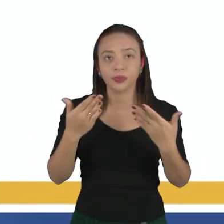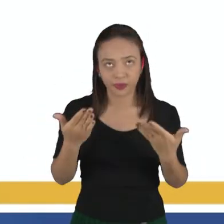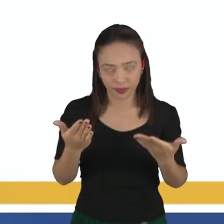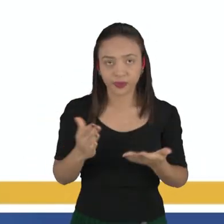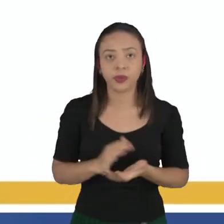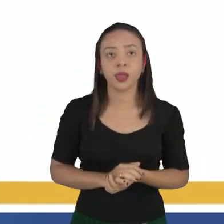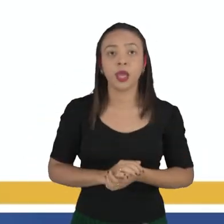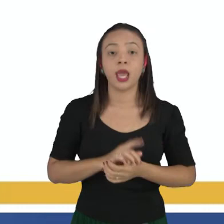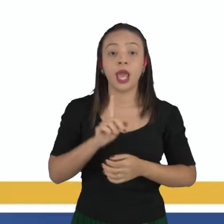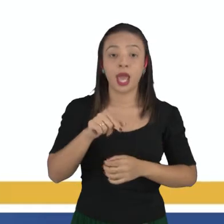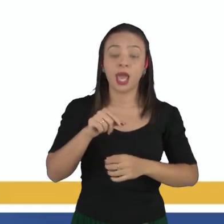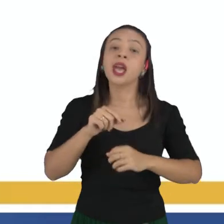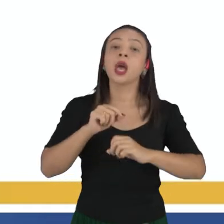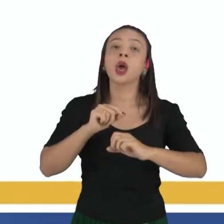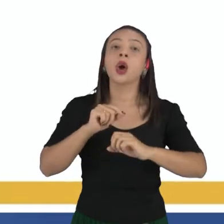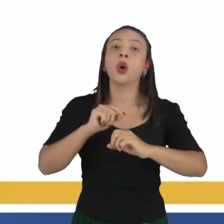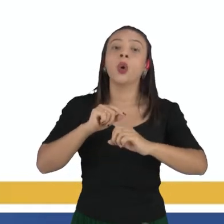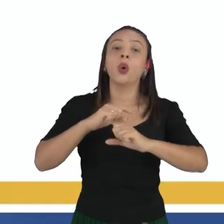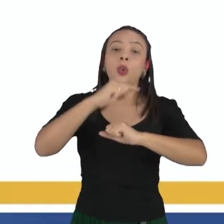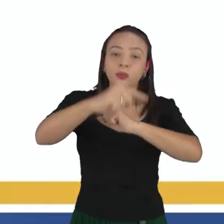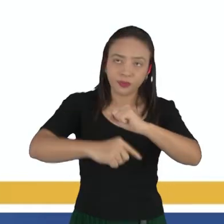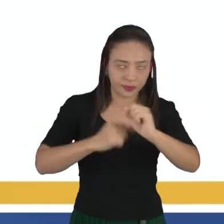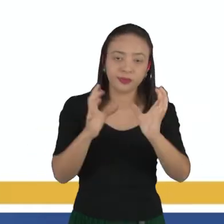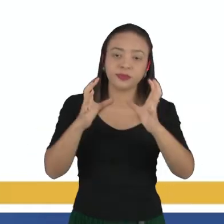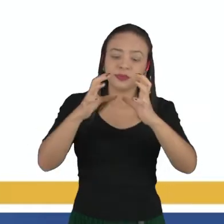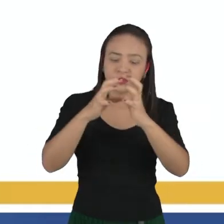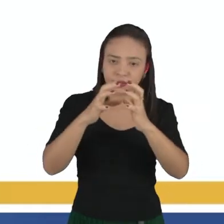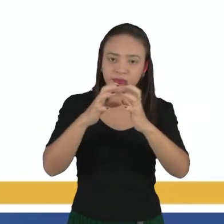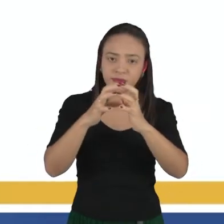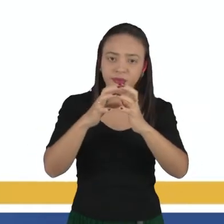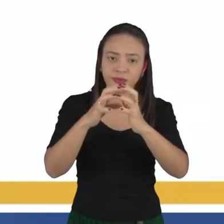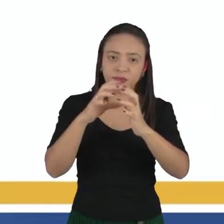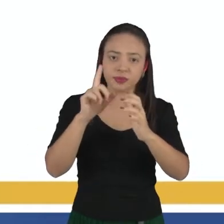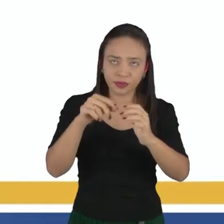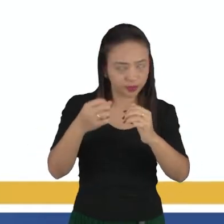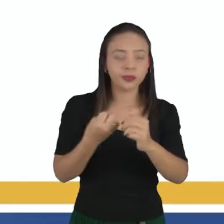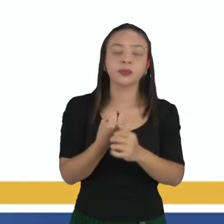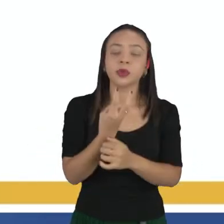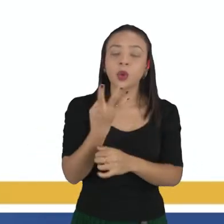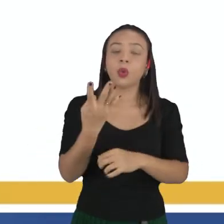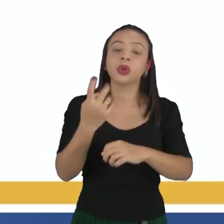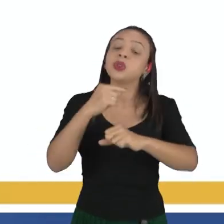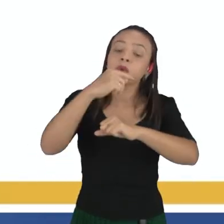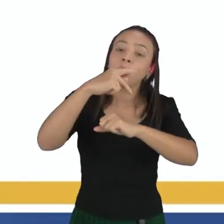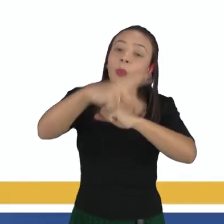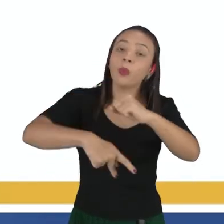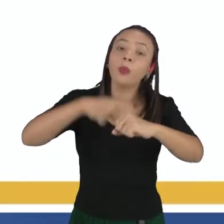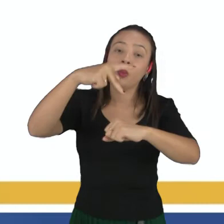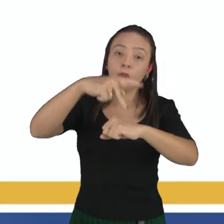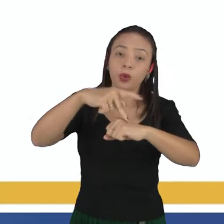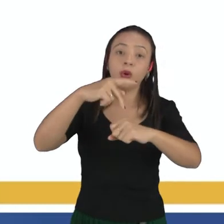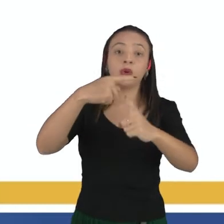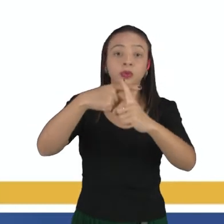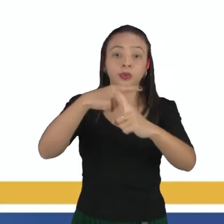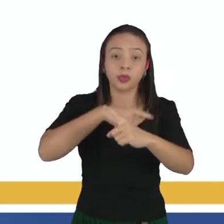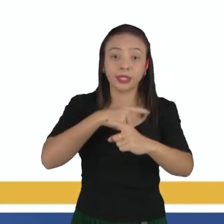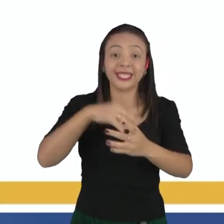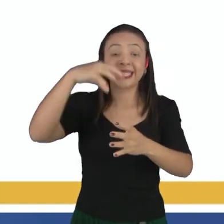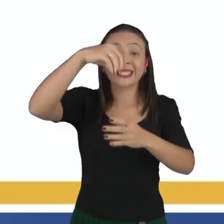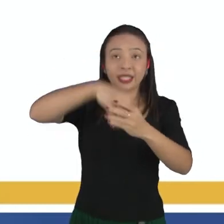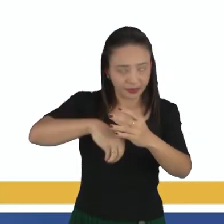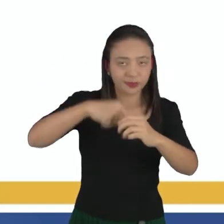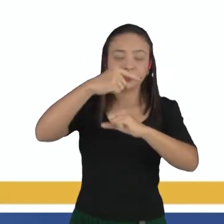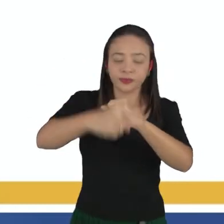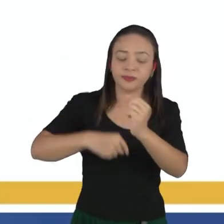esse elemento químico, ele é caracterizado justamente pela quantidade de prótons no núcleo desse